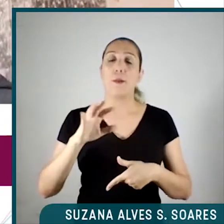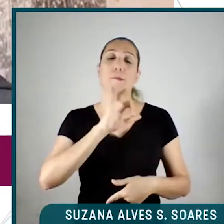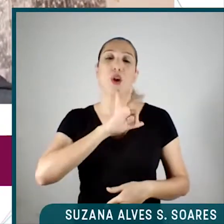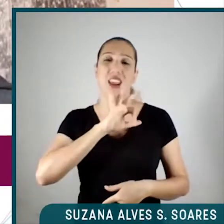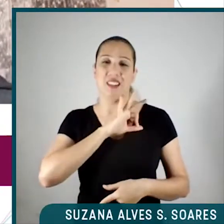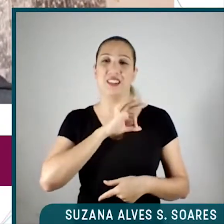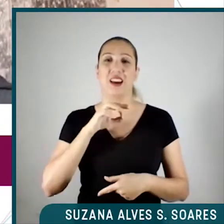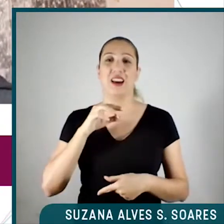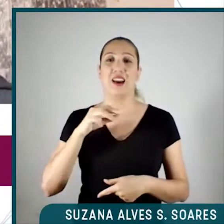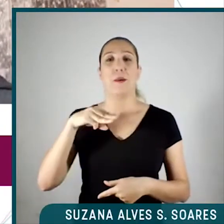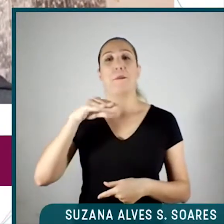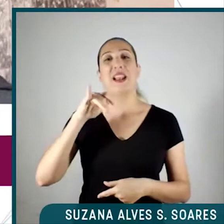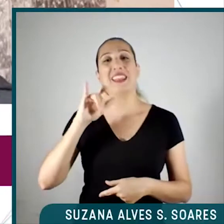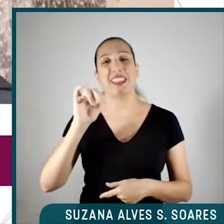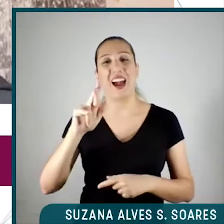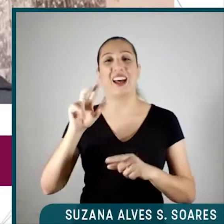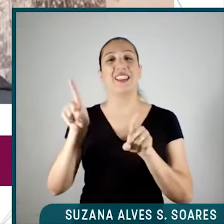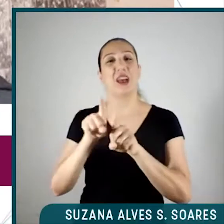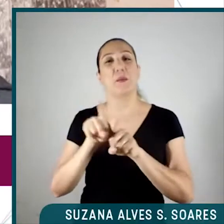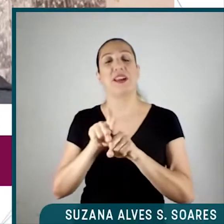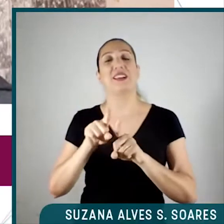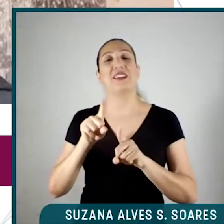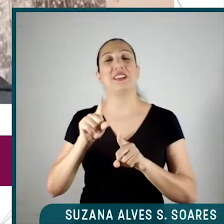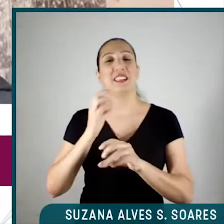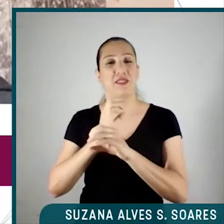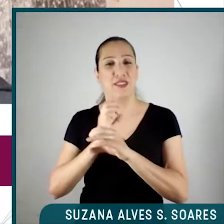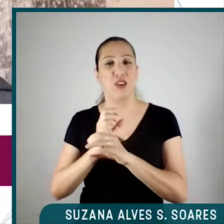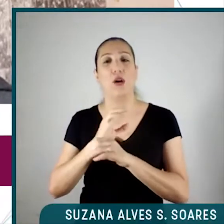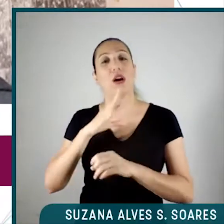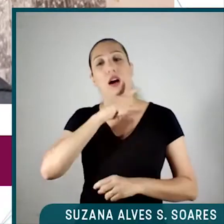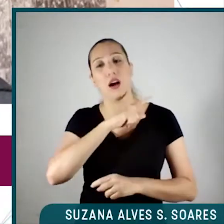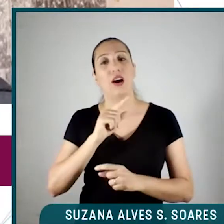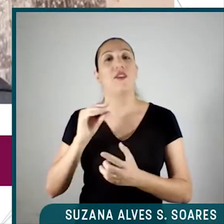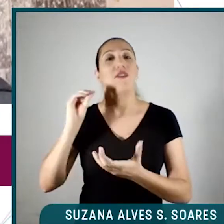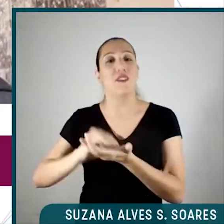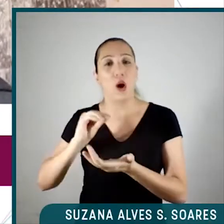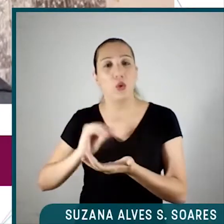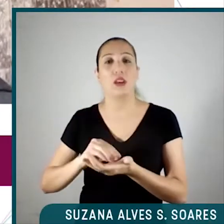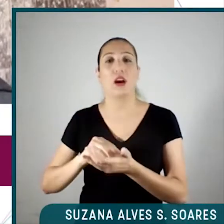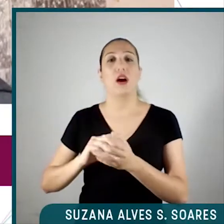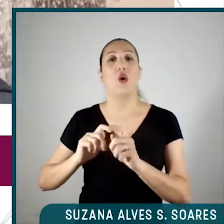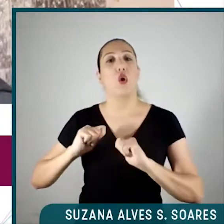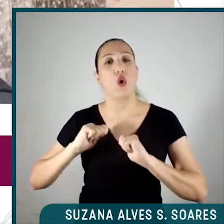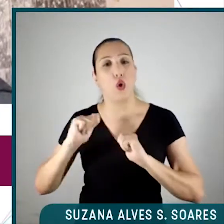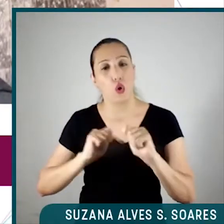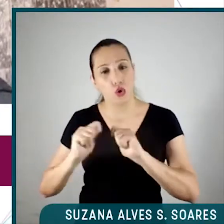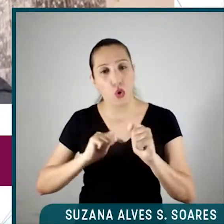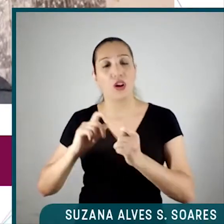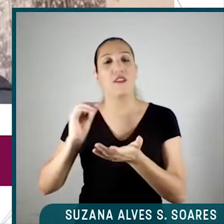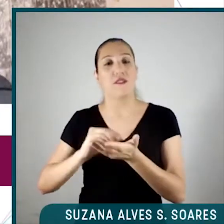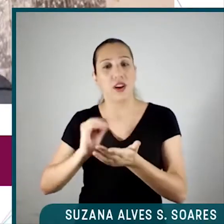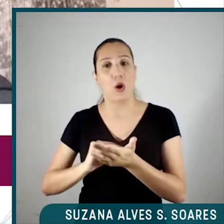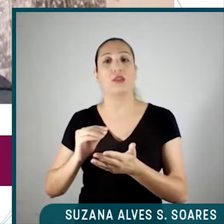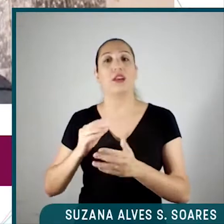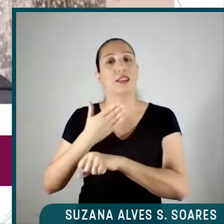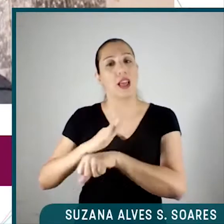elas refletem falta de controle, falta de treinamento, falta de protocolos adequados de procedimentos,